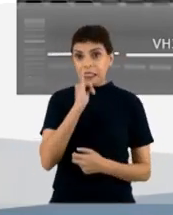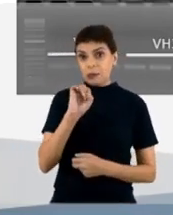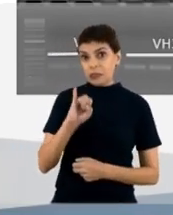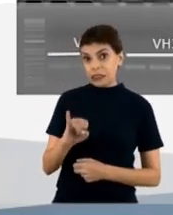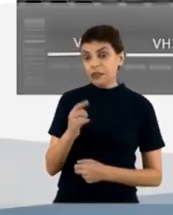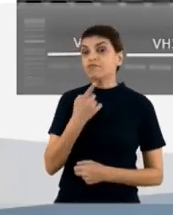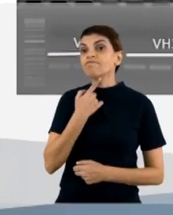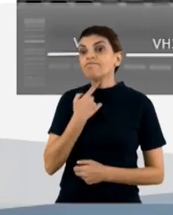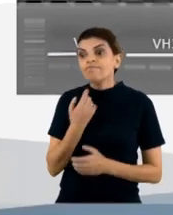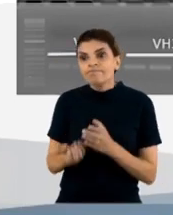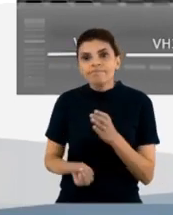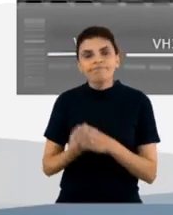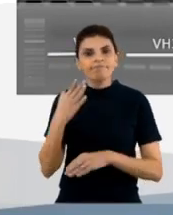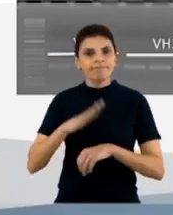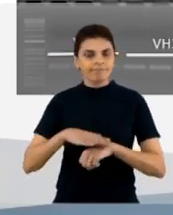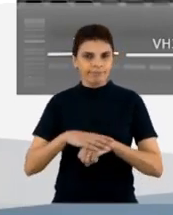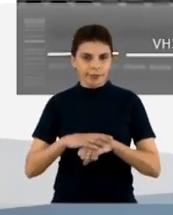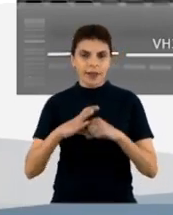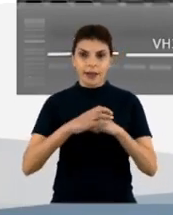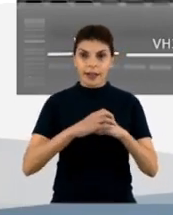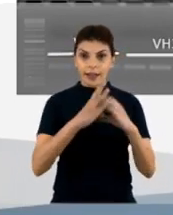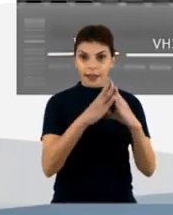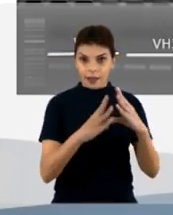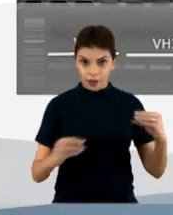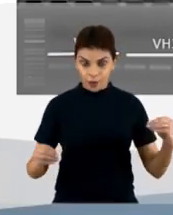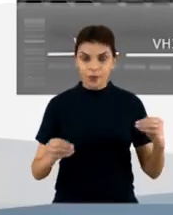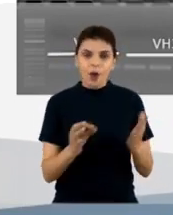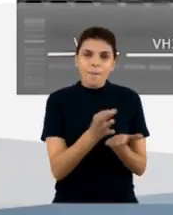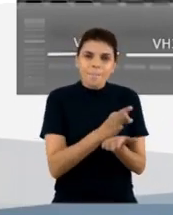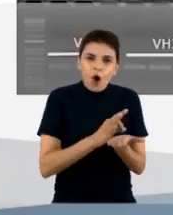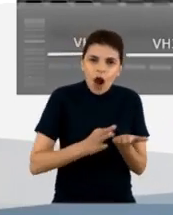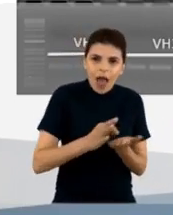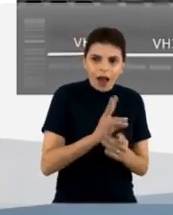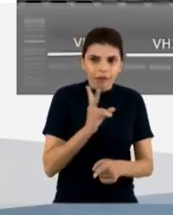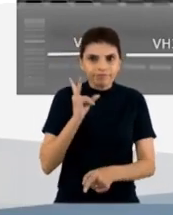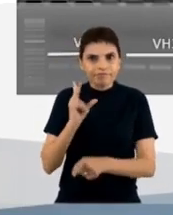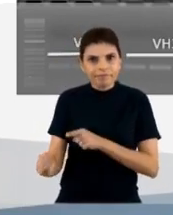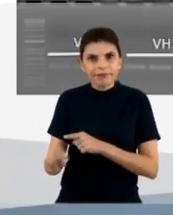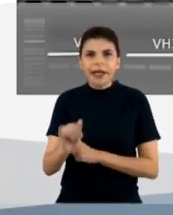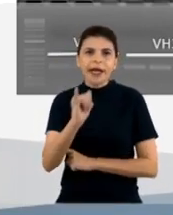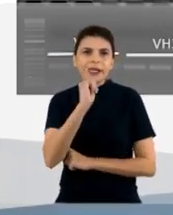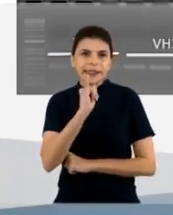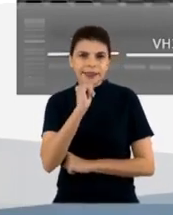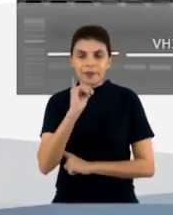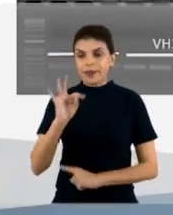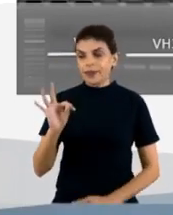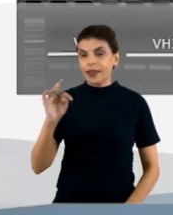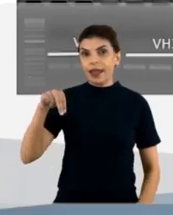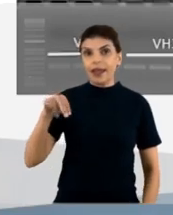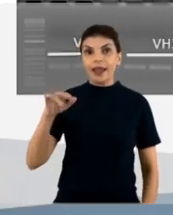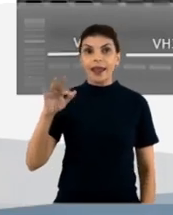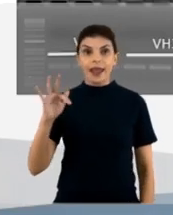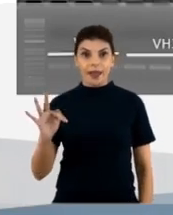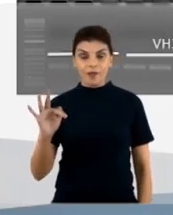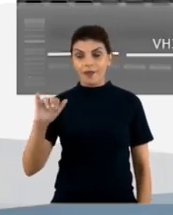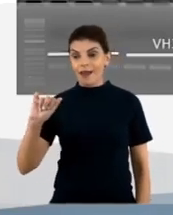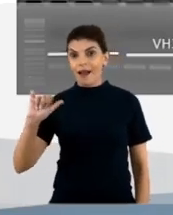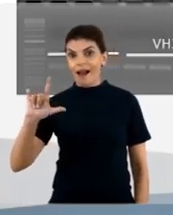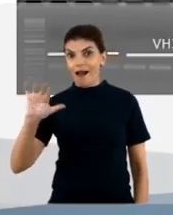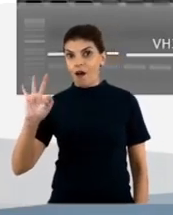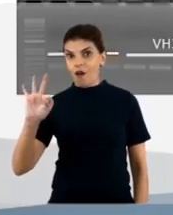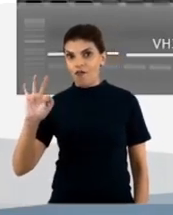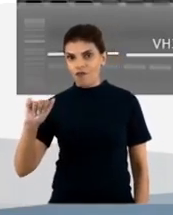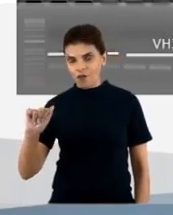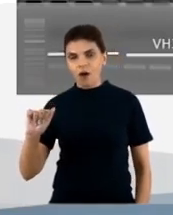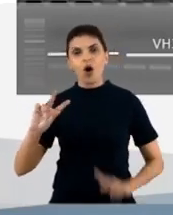a gente quer desenvolver um anticorpo monoclonal contra uma molécula, por exemplo, o TNS alfa humano, em